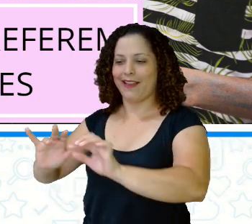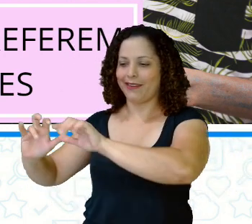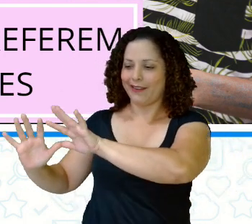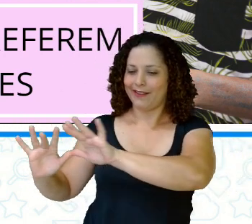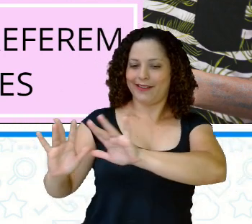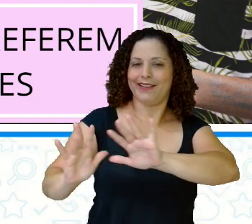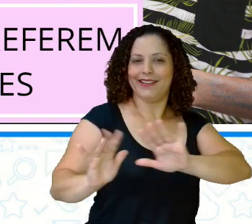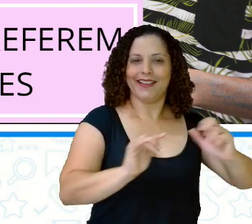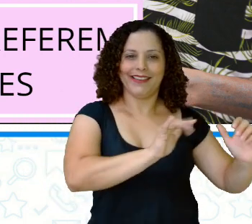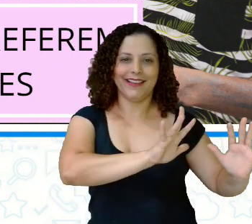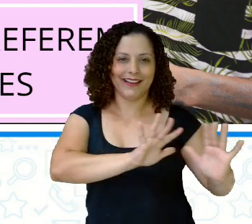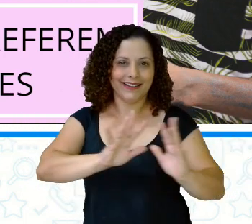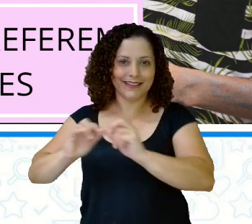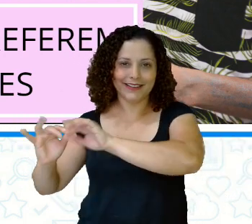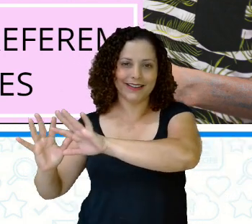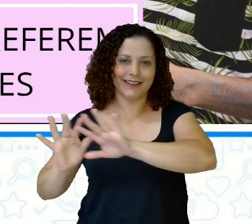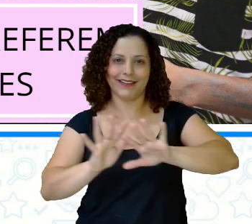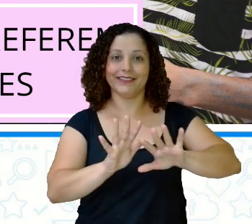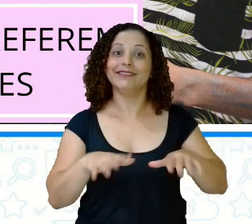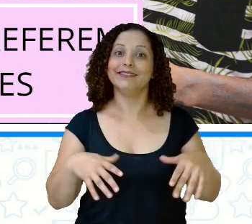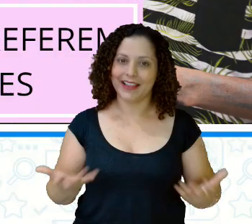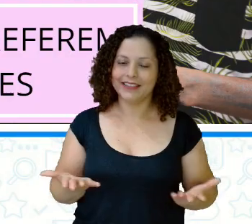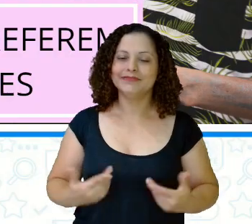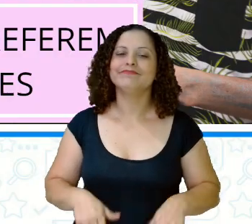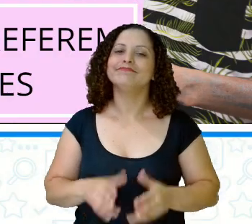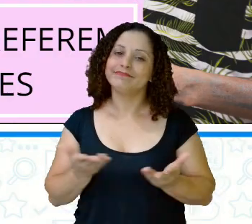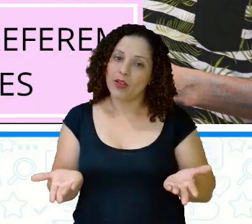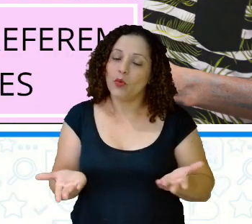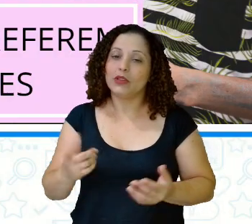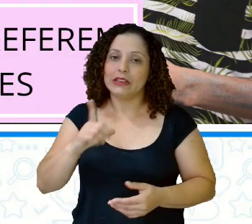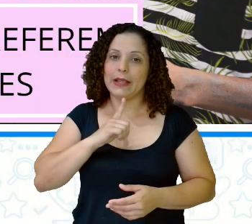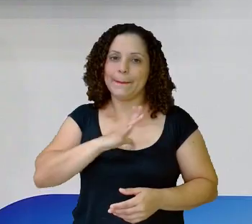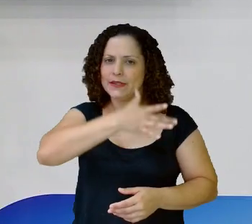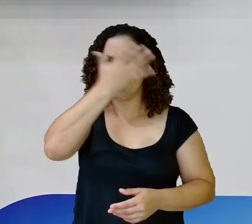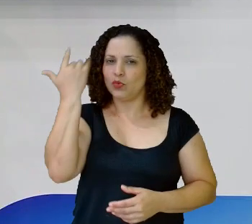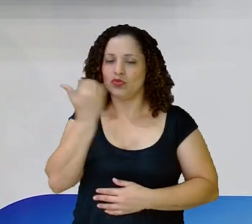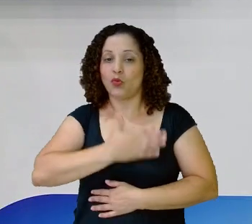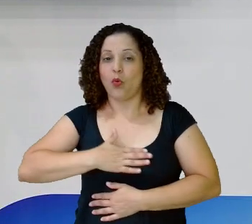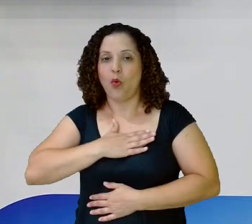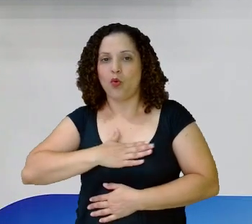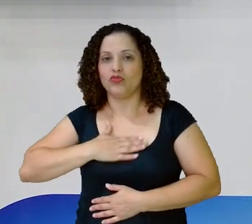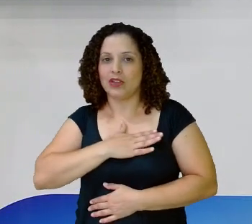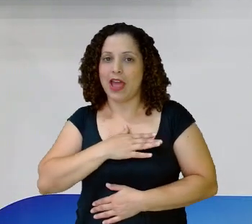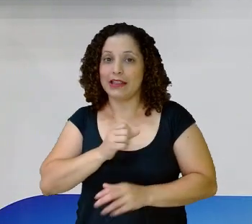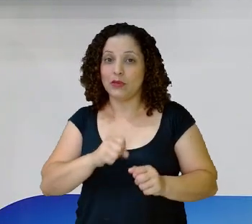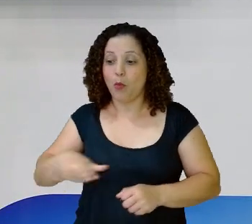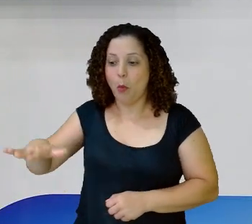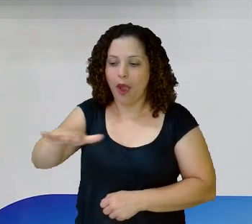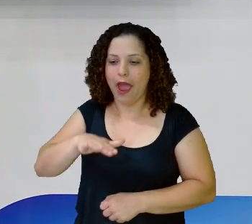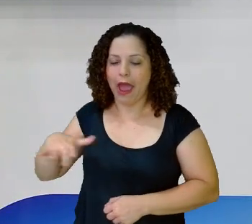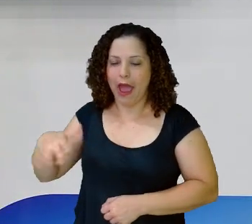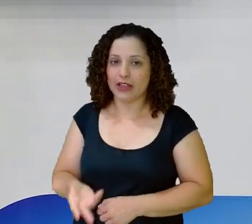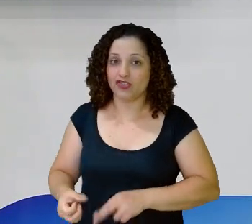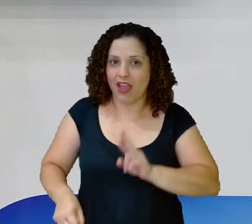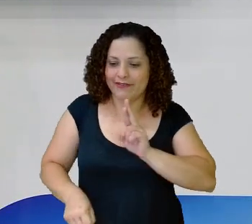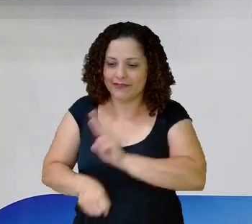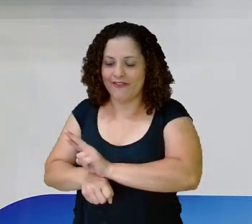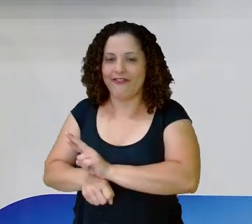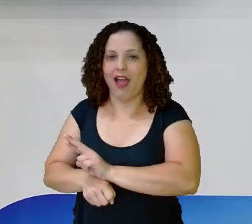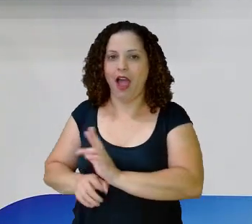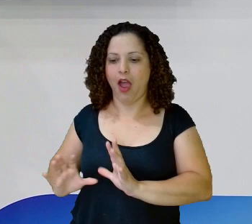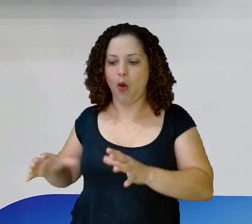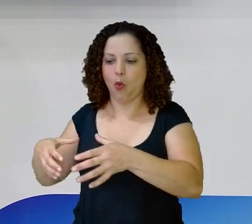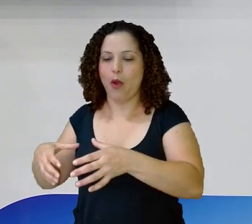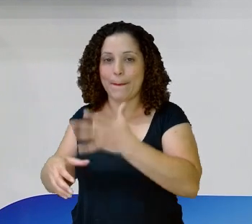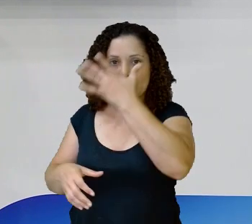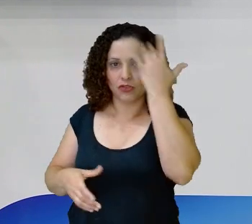a festa do galo da madrugada E outras festas em camarotes Que são espaços reservados, né? Para quem